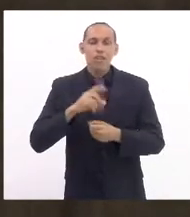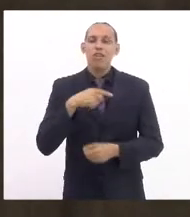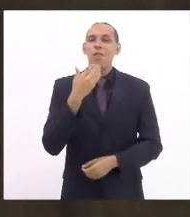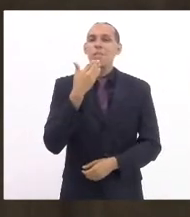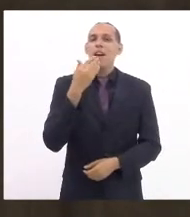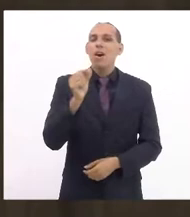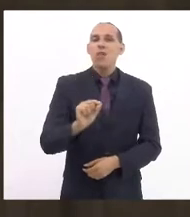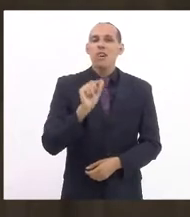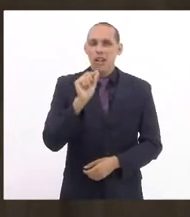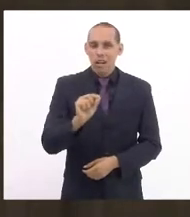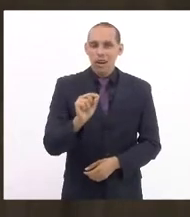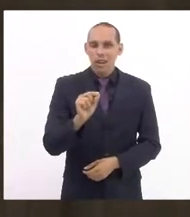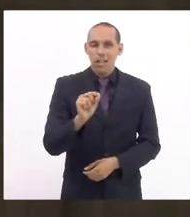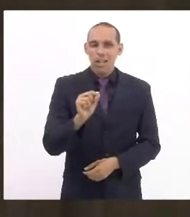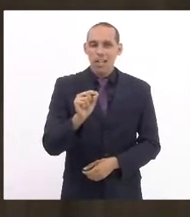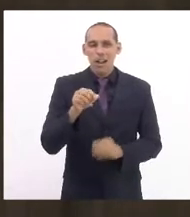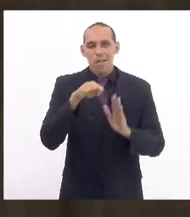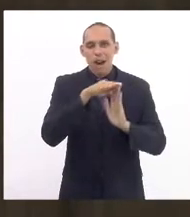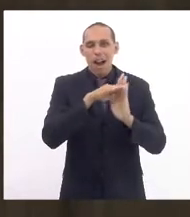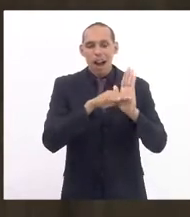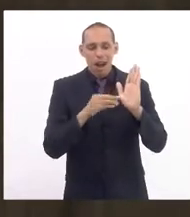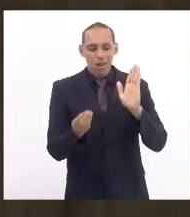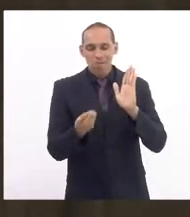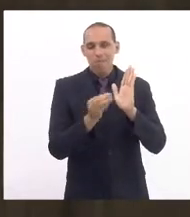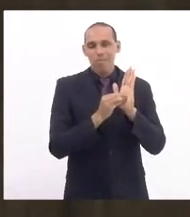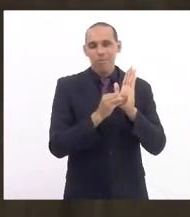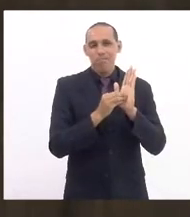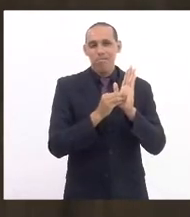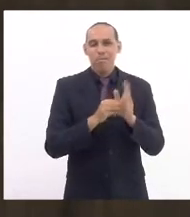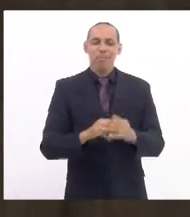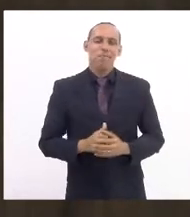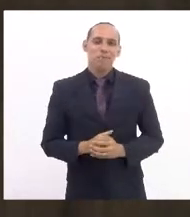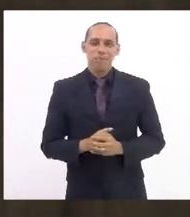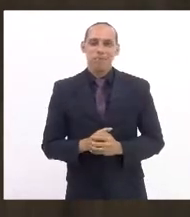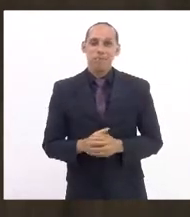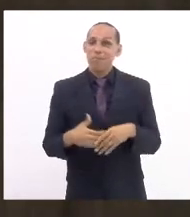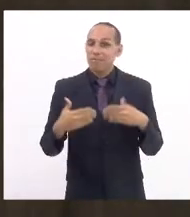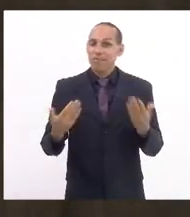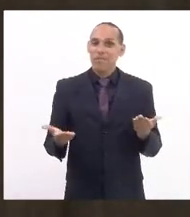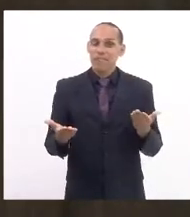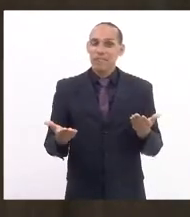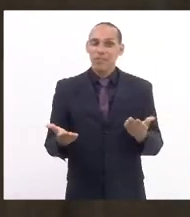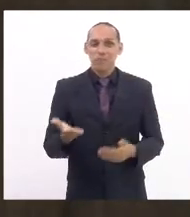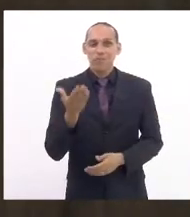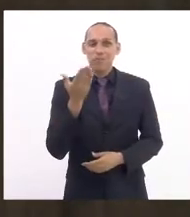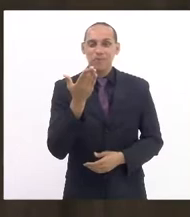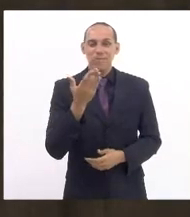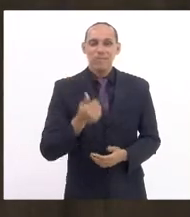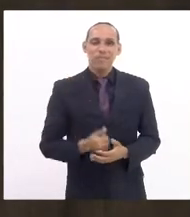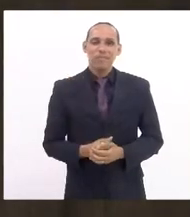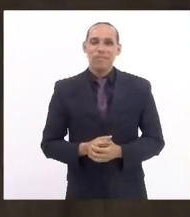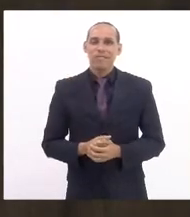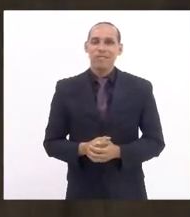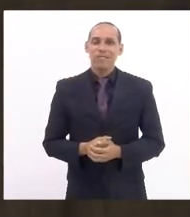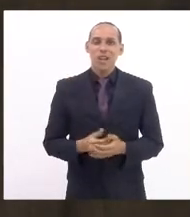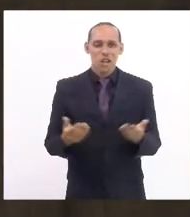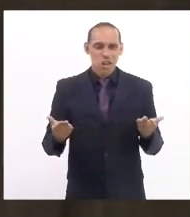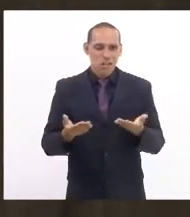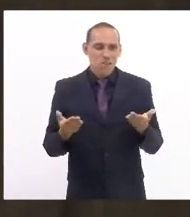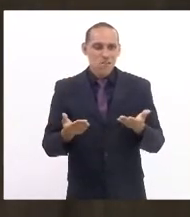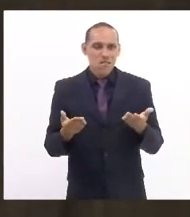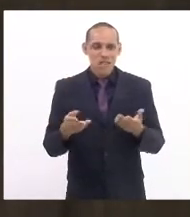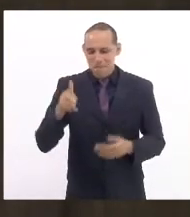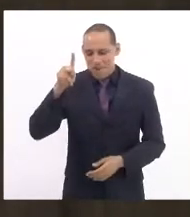que eles venham à pauta no dia 8 de março. Então, vossa excelência, presidir essa sessão